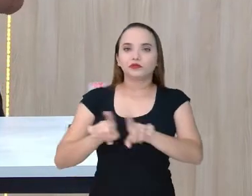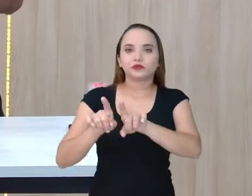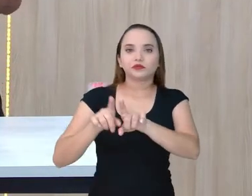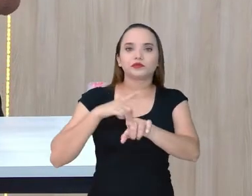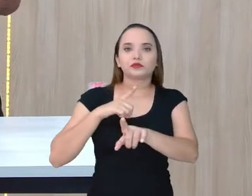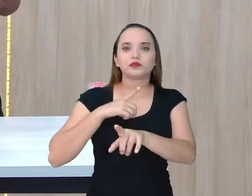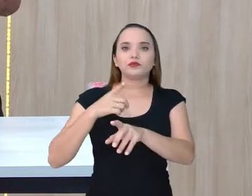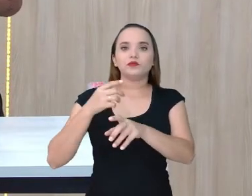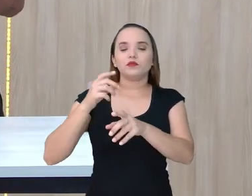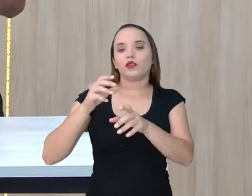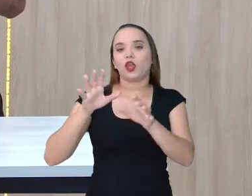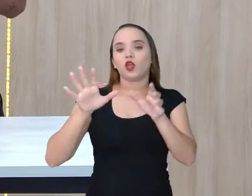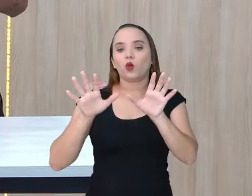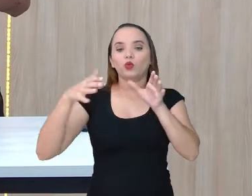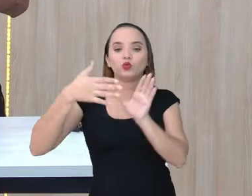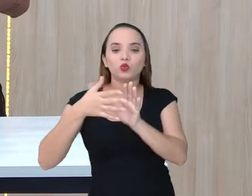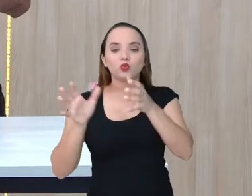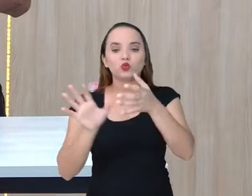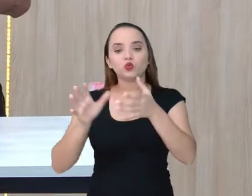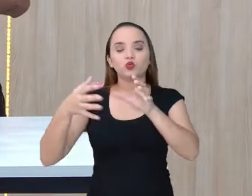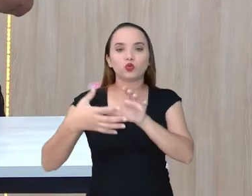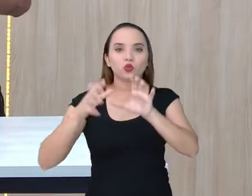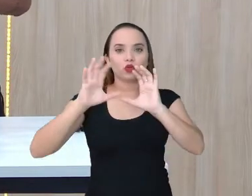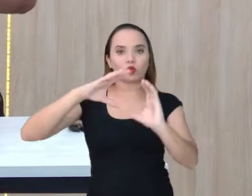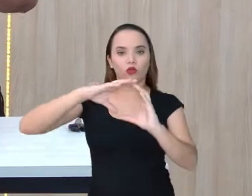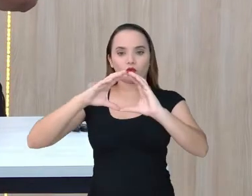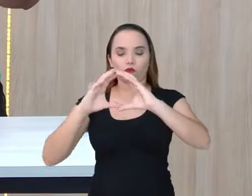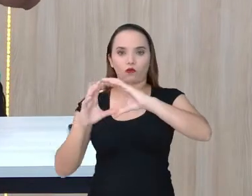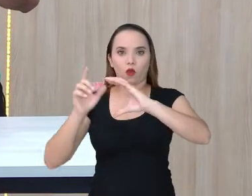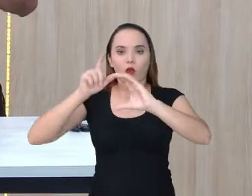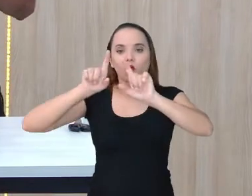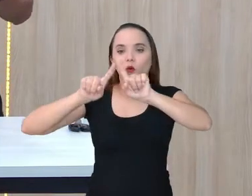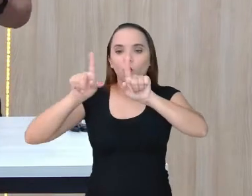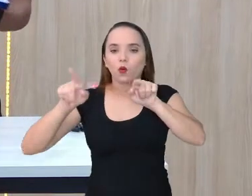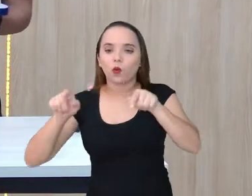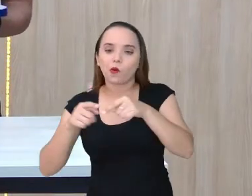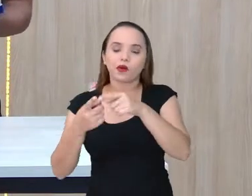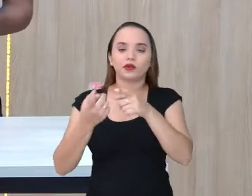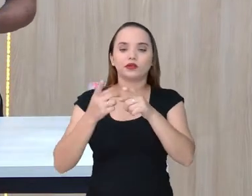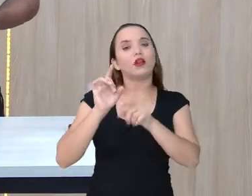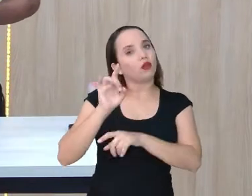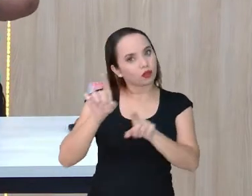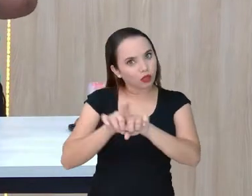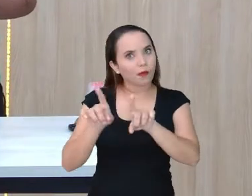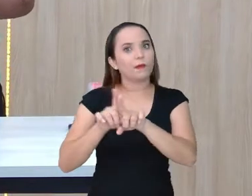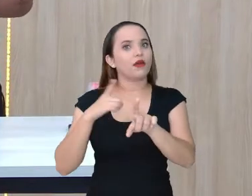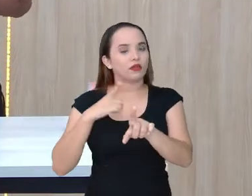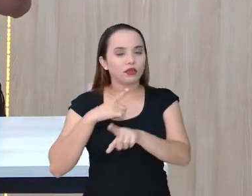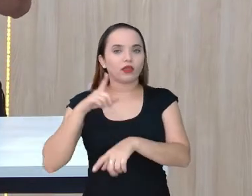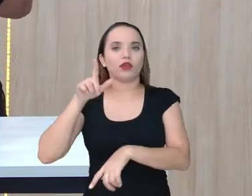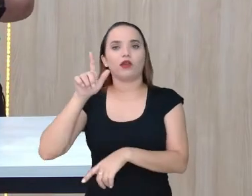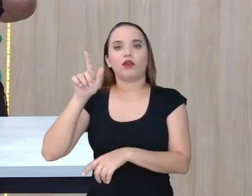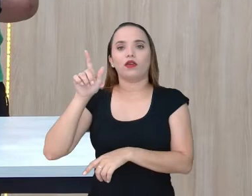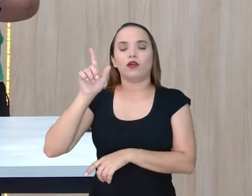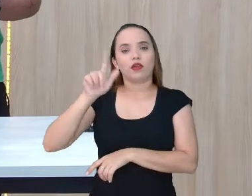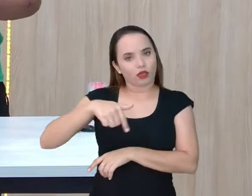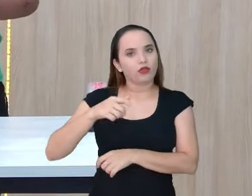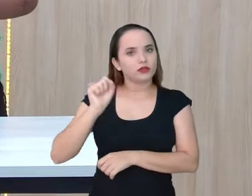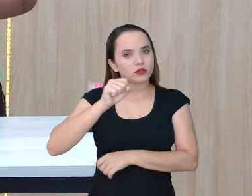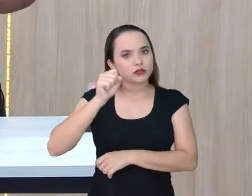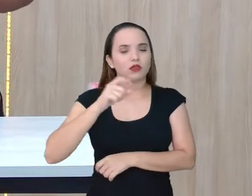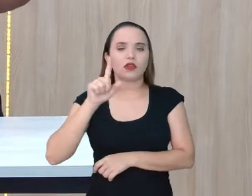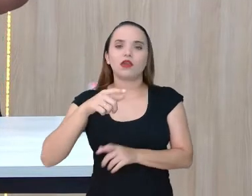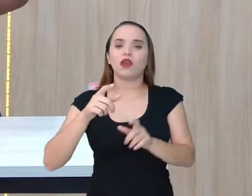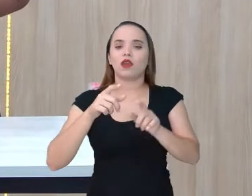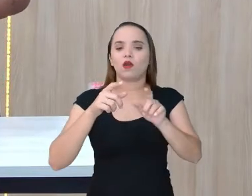formas geométricas, Temos aí vários quadrados. Então, cada forma geométrica tem a sua configuração, né? Para